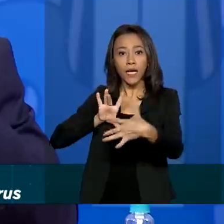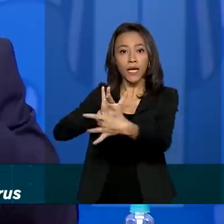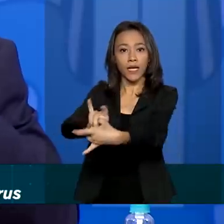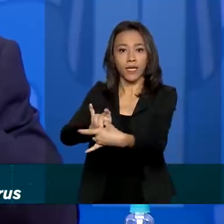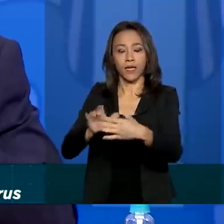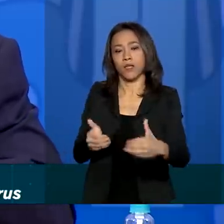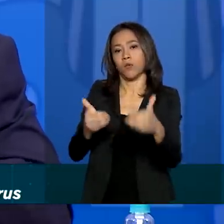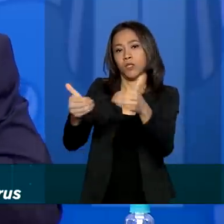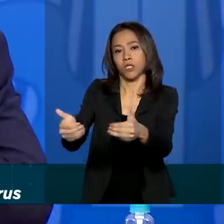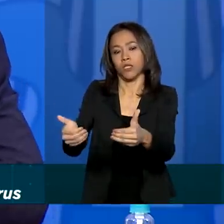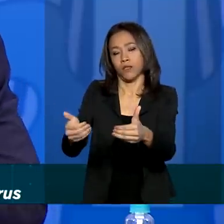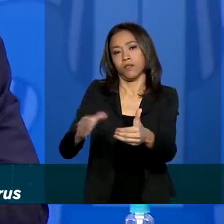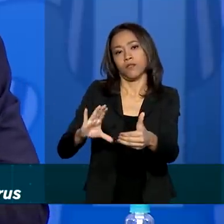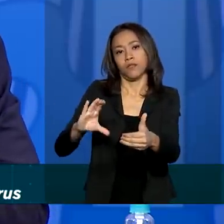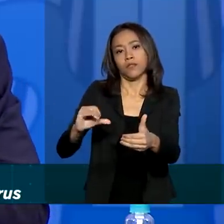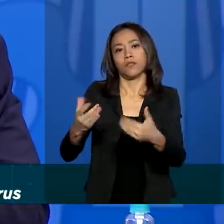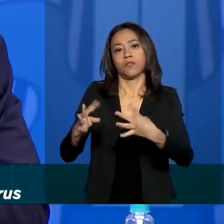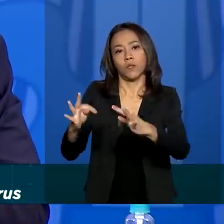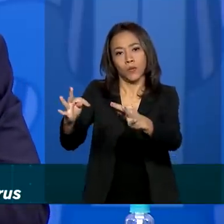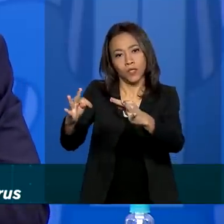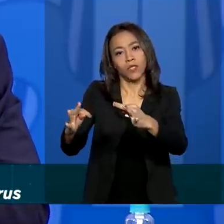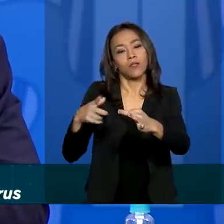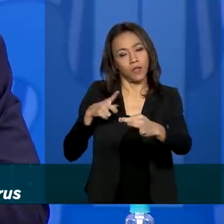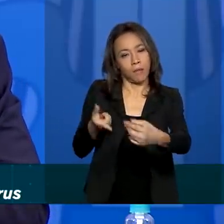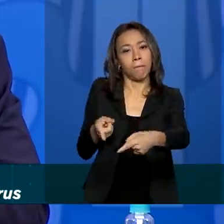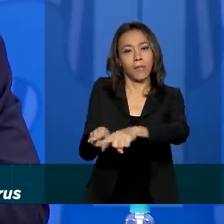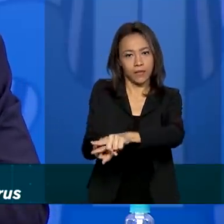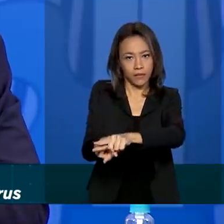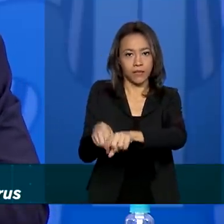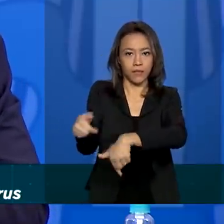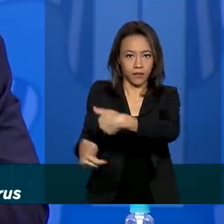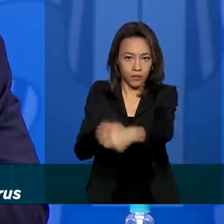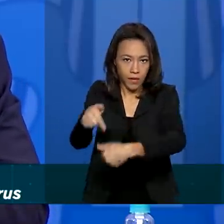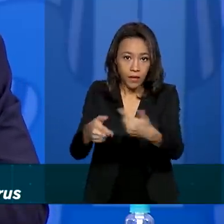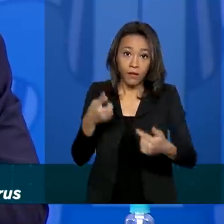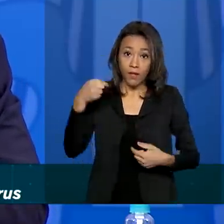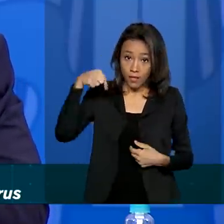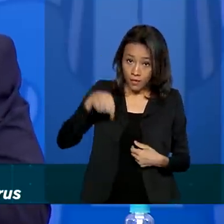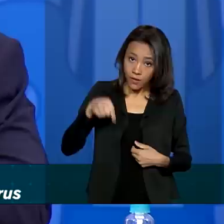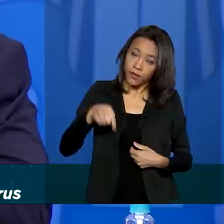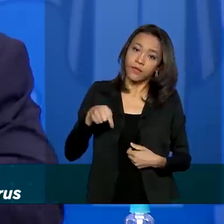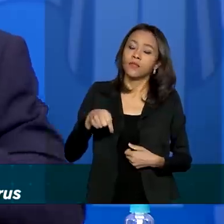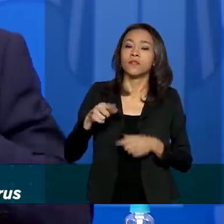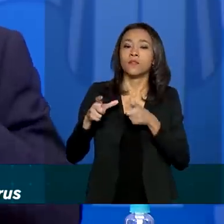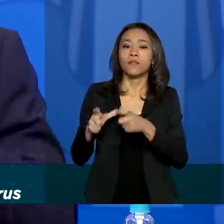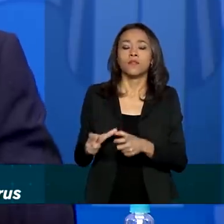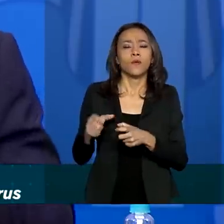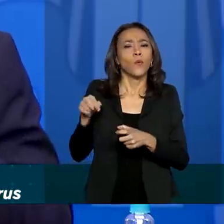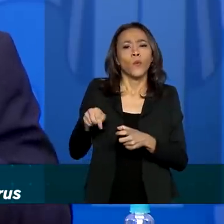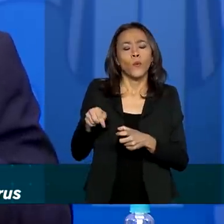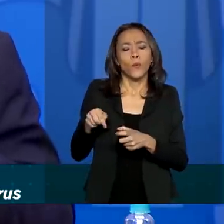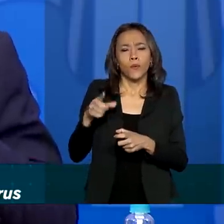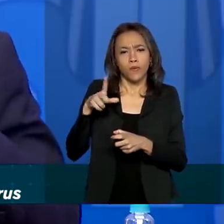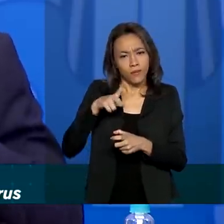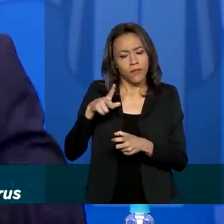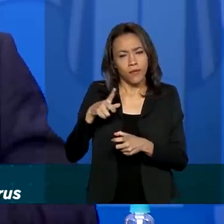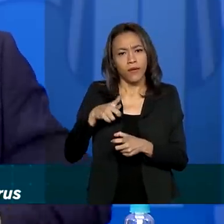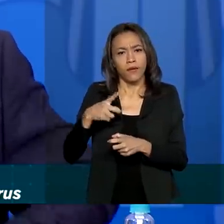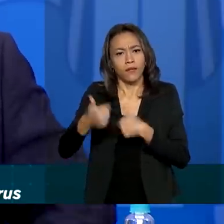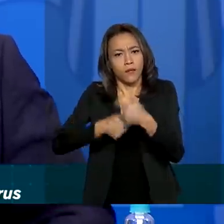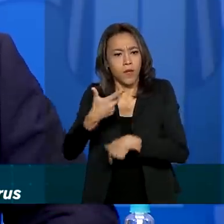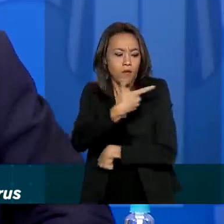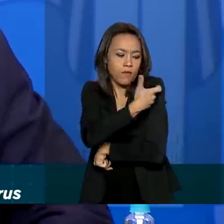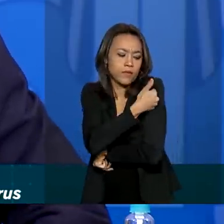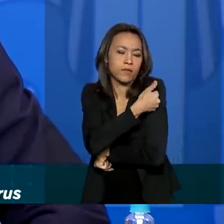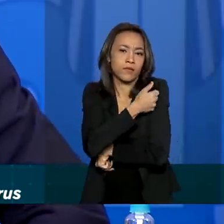em parceria, e nessa unidade eles trabalham com vacinas, logicamente, mas eles